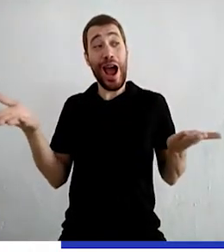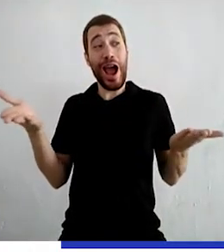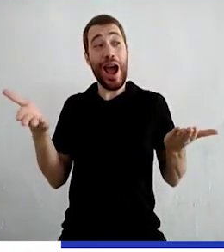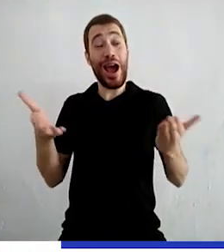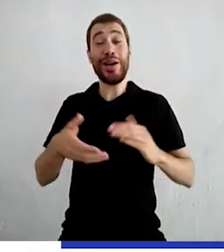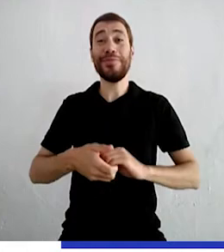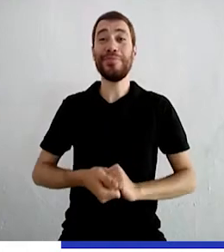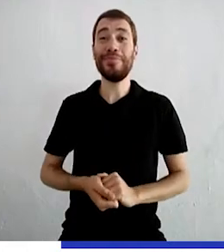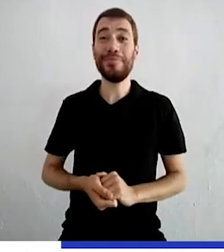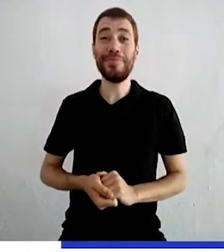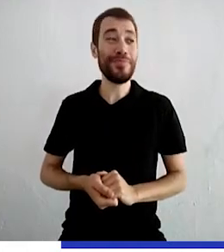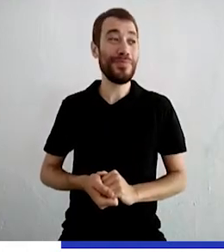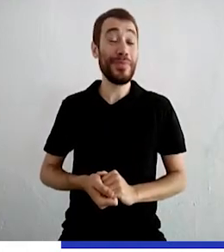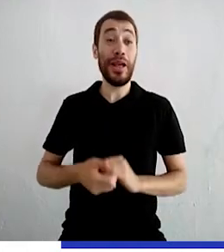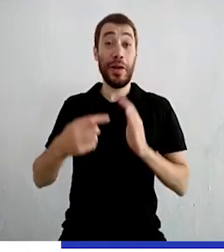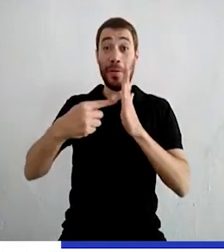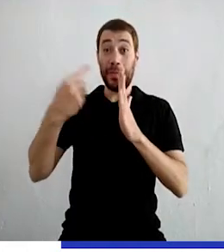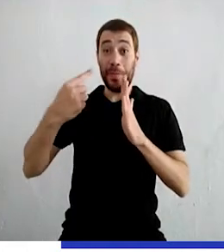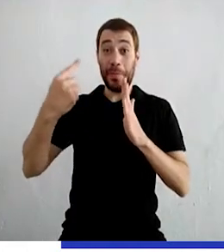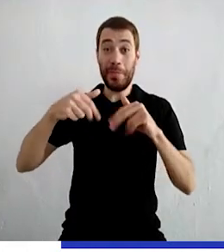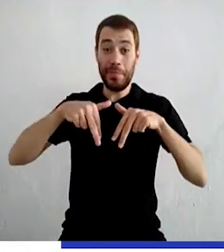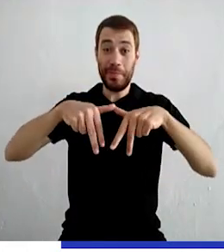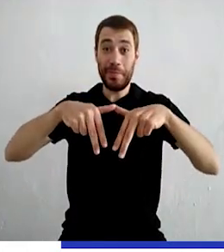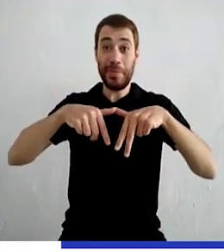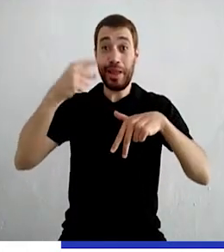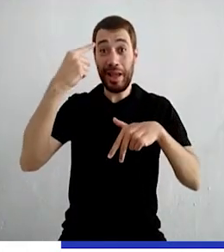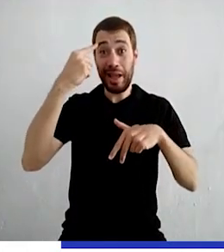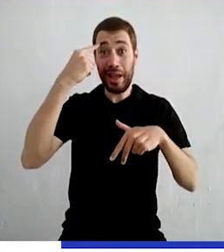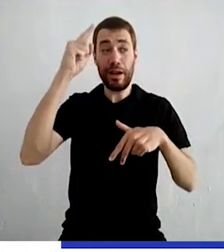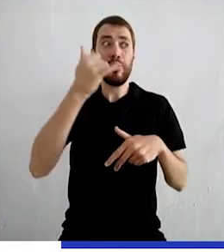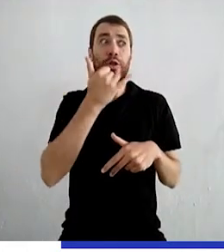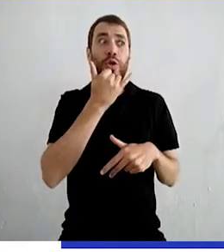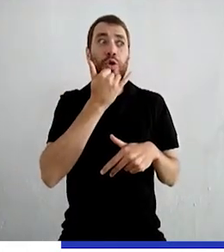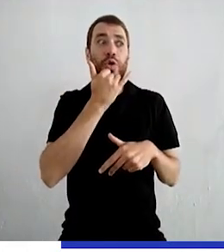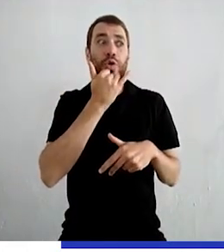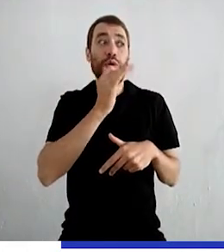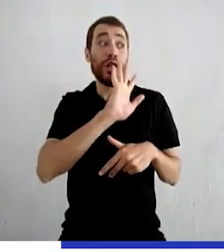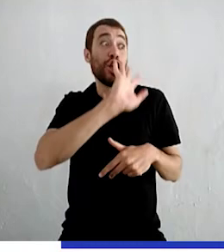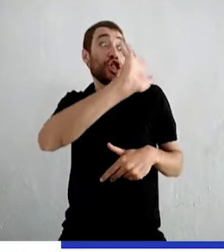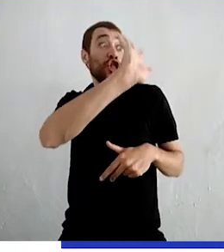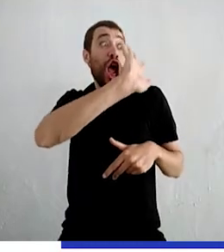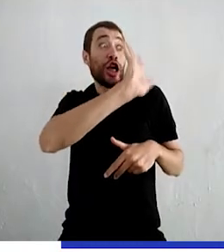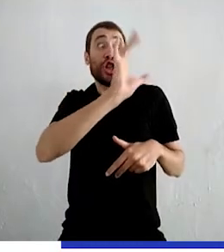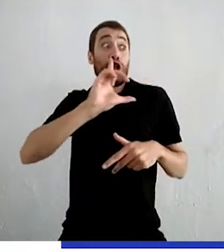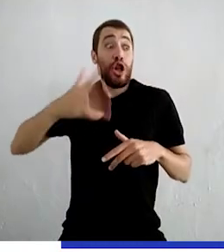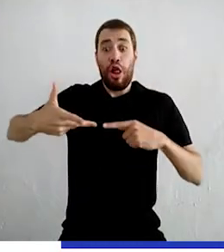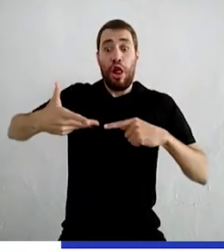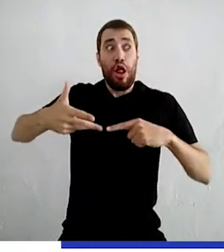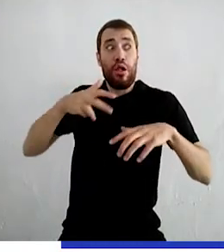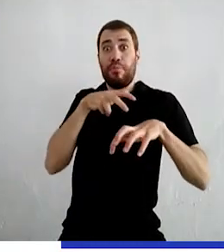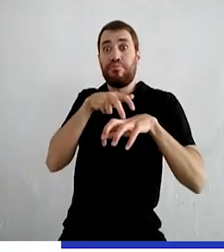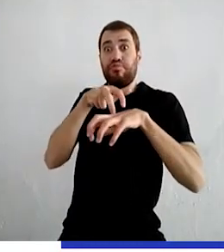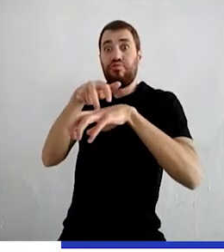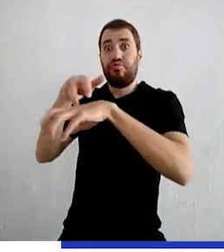hoje Como no primeiro baile A moça inventou Uma desculpa E meteu-se Na carruagem Que